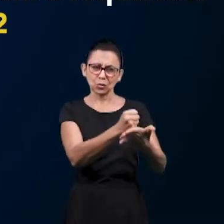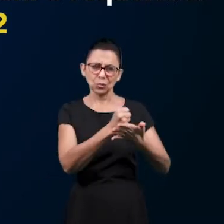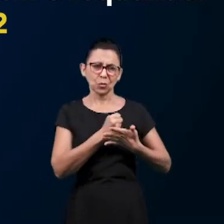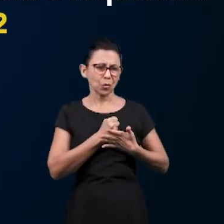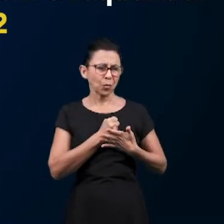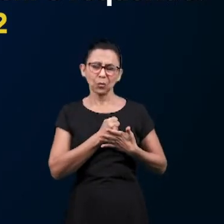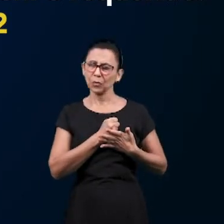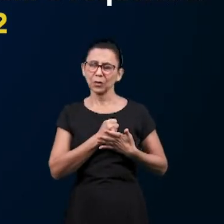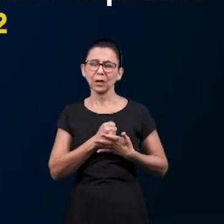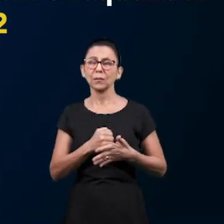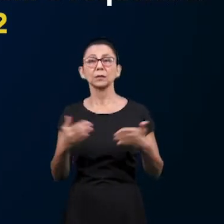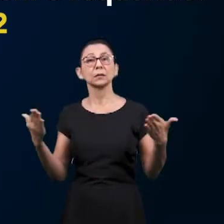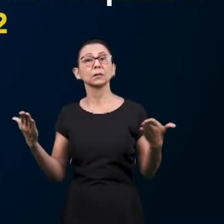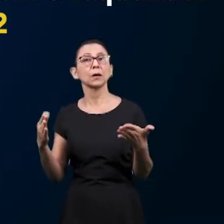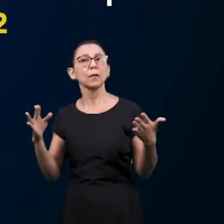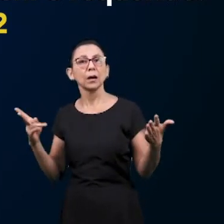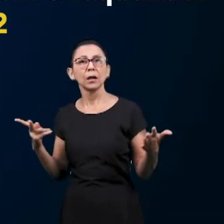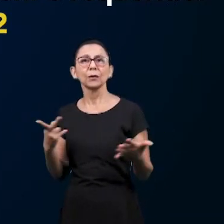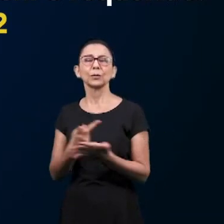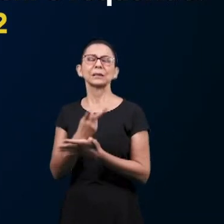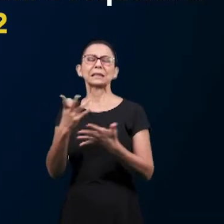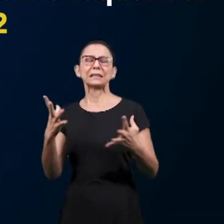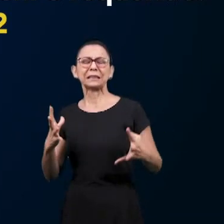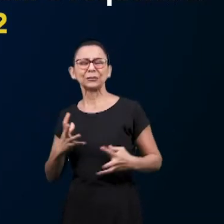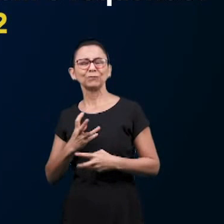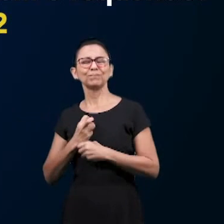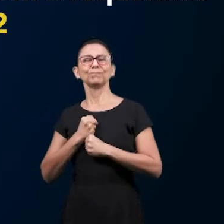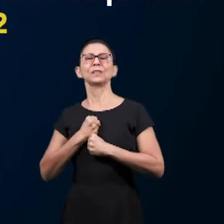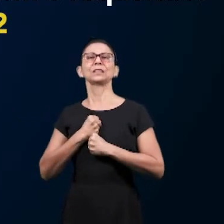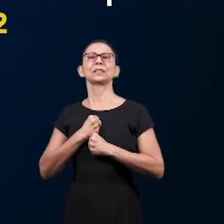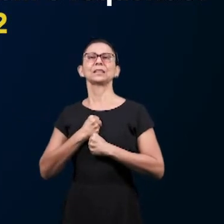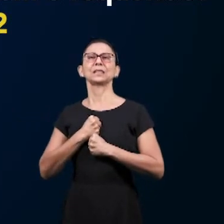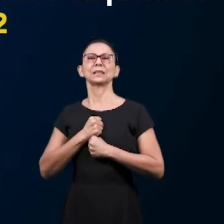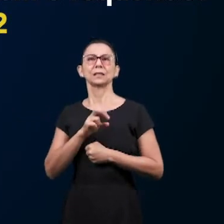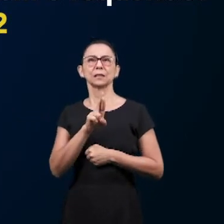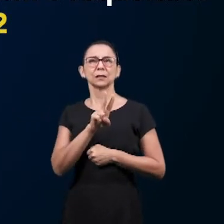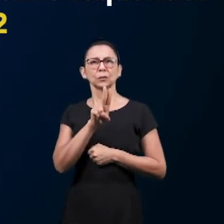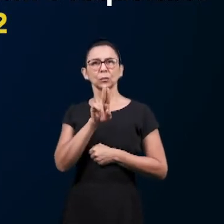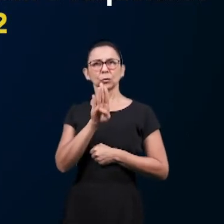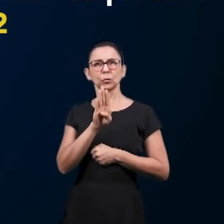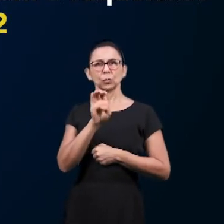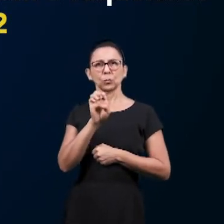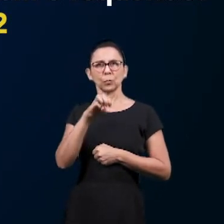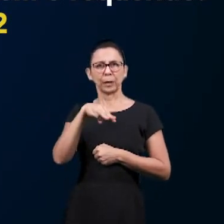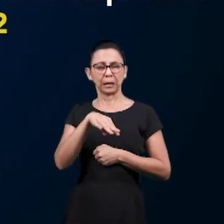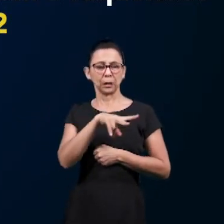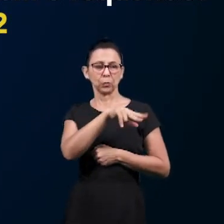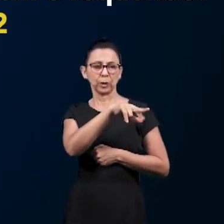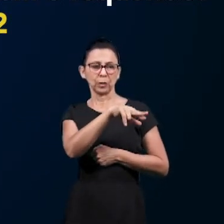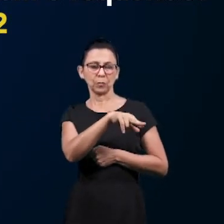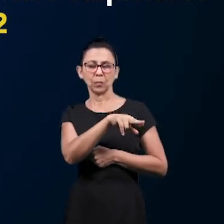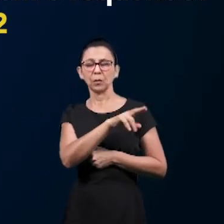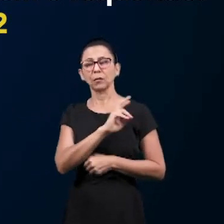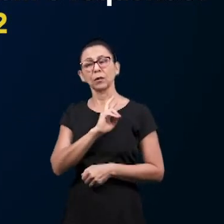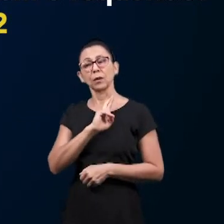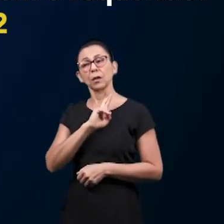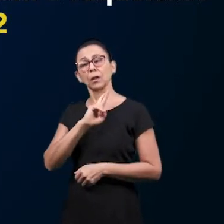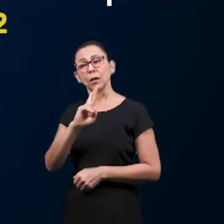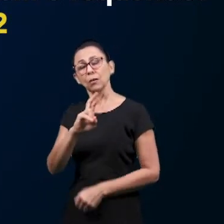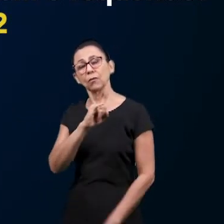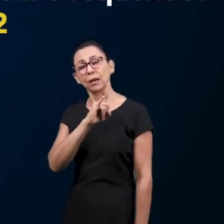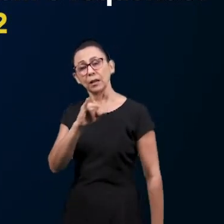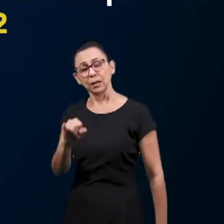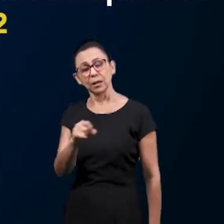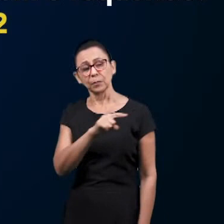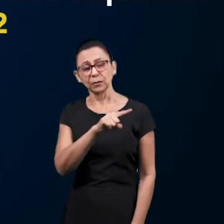não ouvimos. Por isso vem sobre nós esta angústia. E Rubens respondeu-lhes, dizendo, Não vou lhe dizer